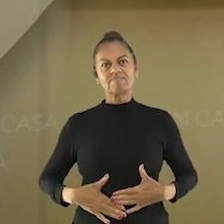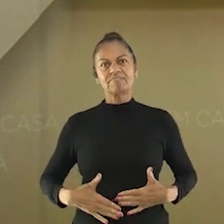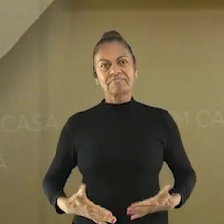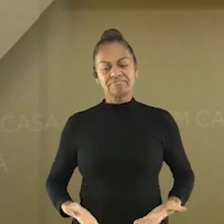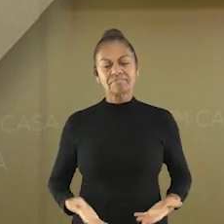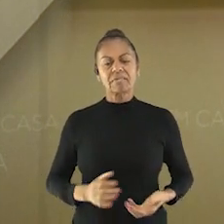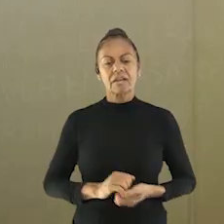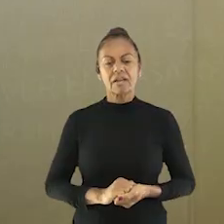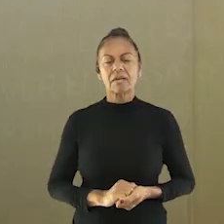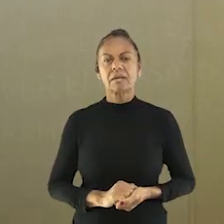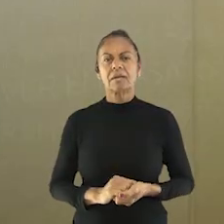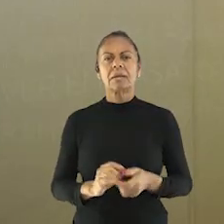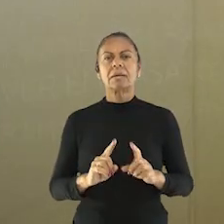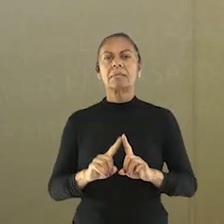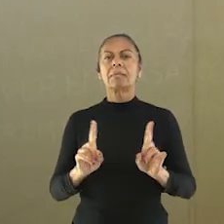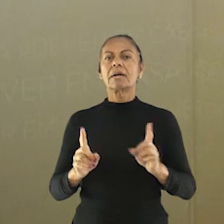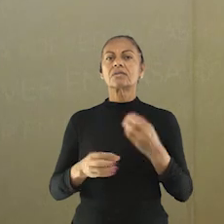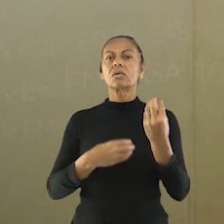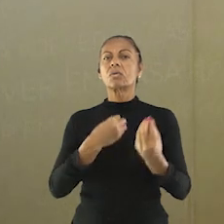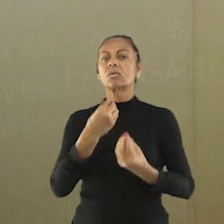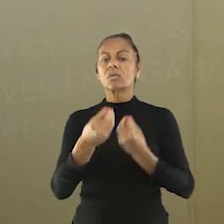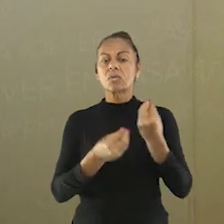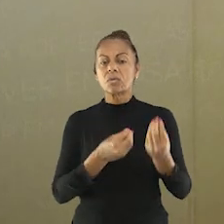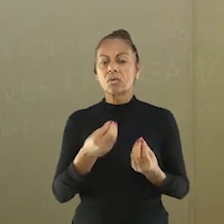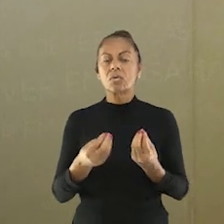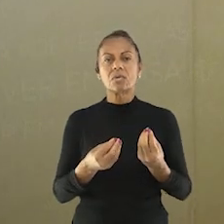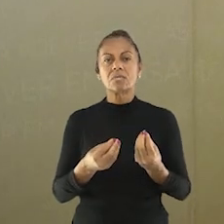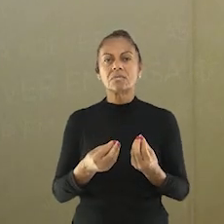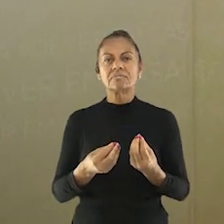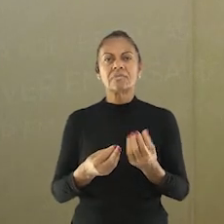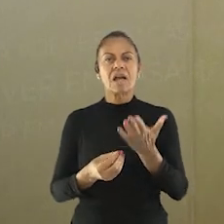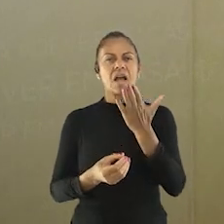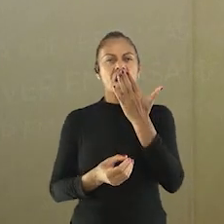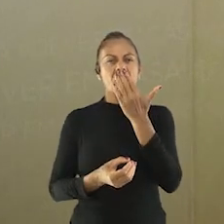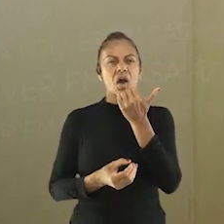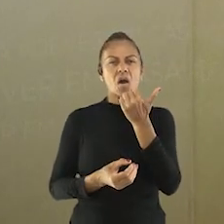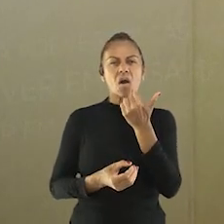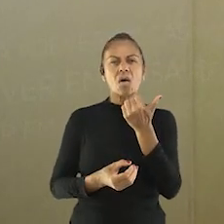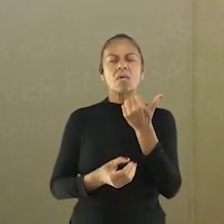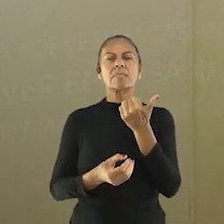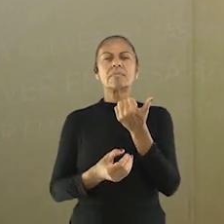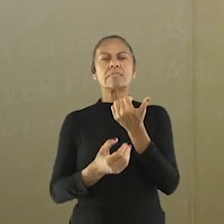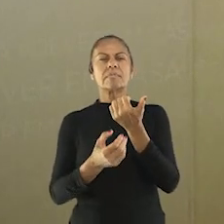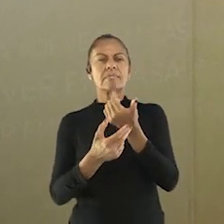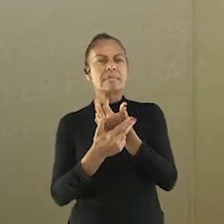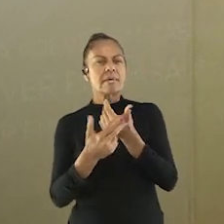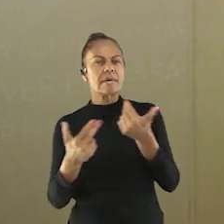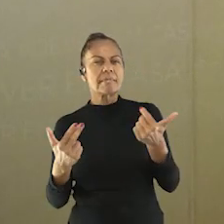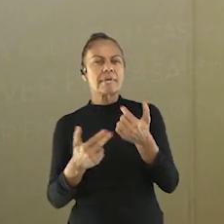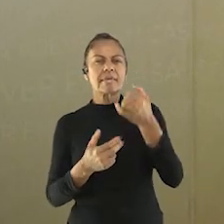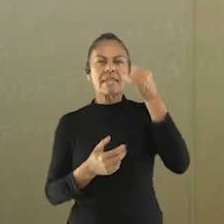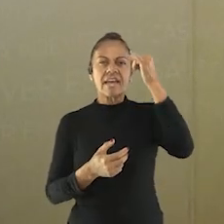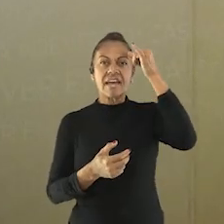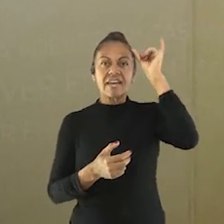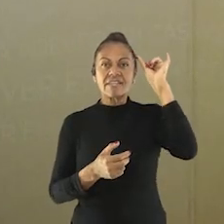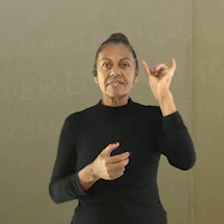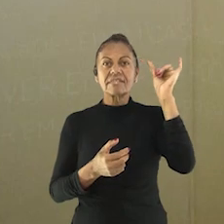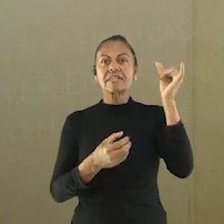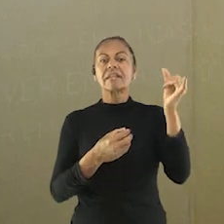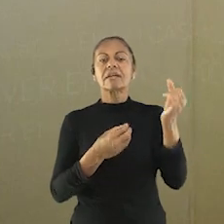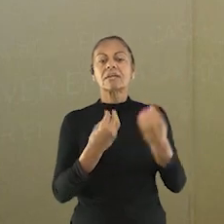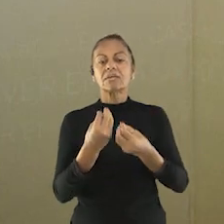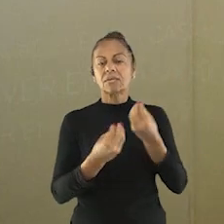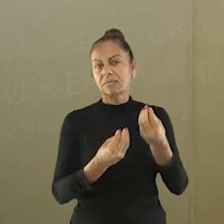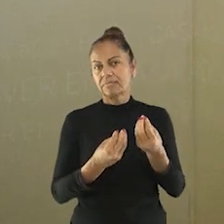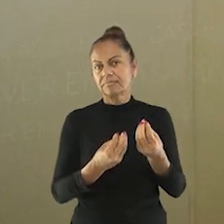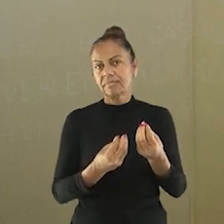alimentação. Mas quanto às intolerâncias, é possível se tentar reintroduzir um alimento na dieta, depois de ao menos